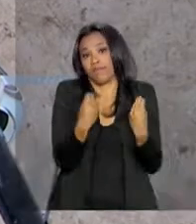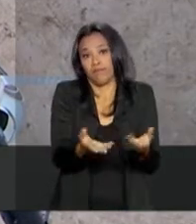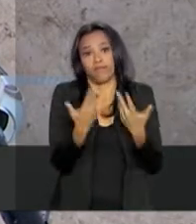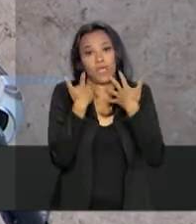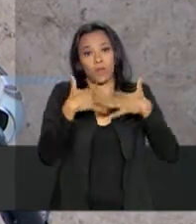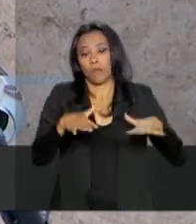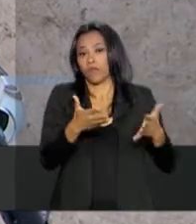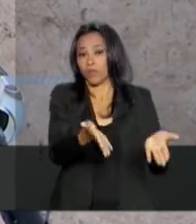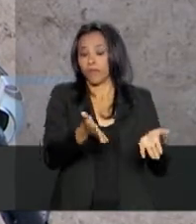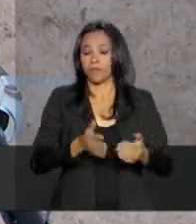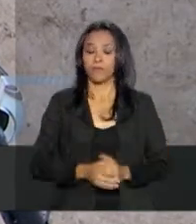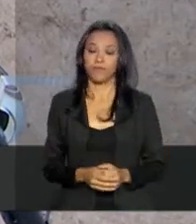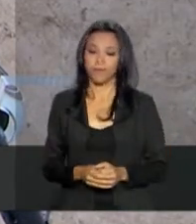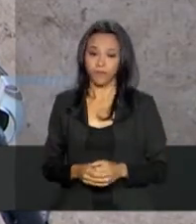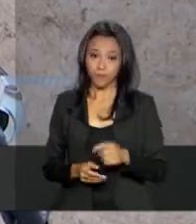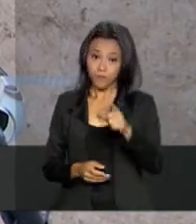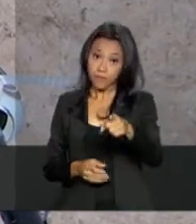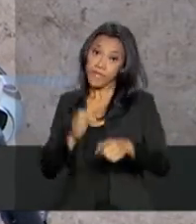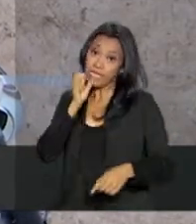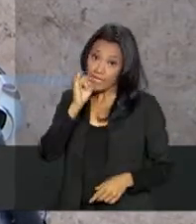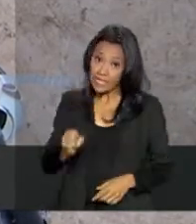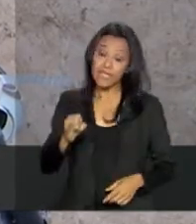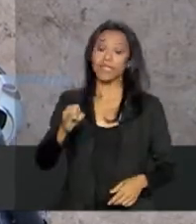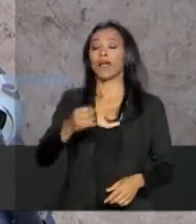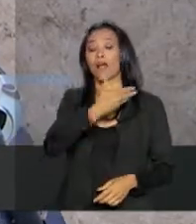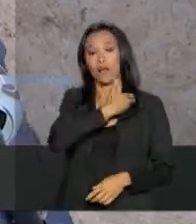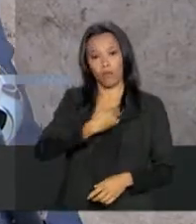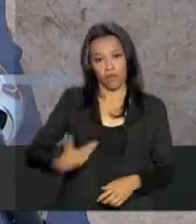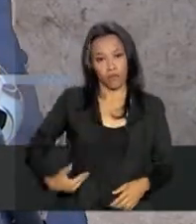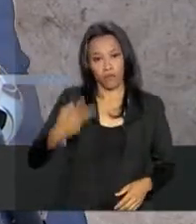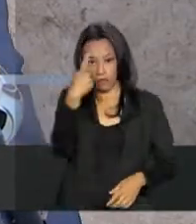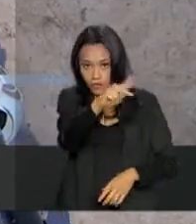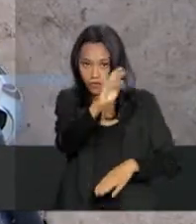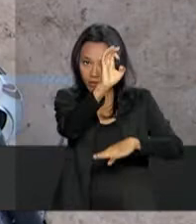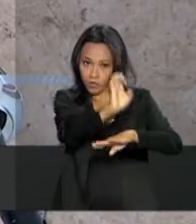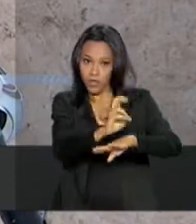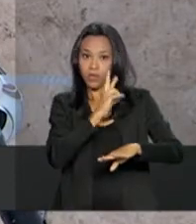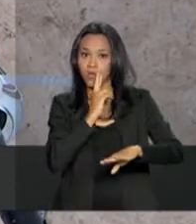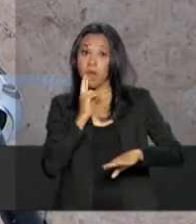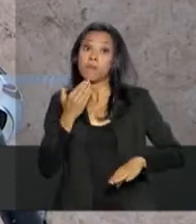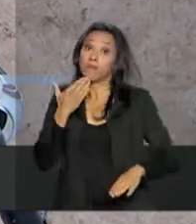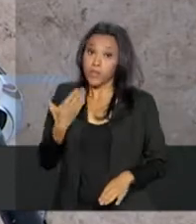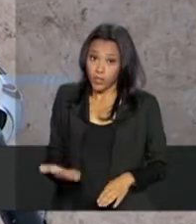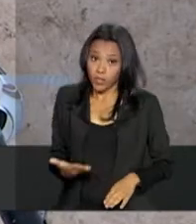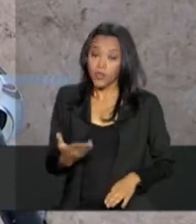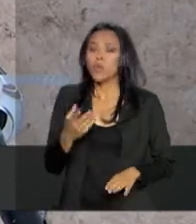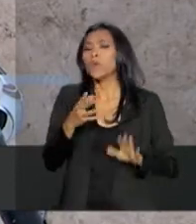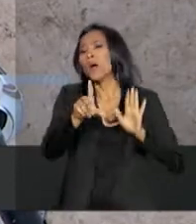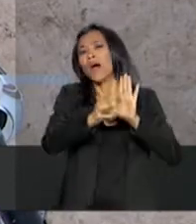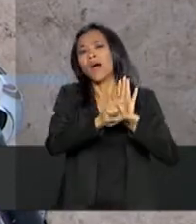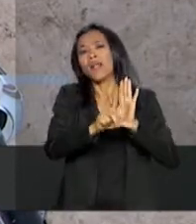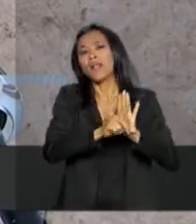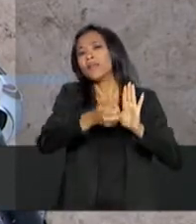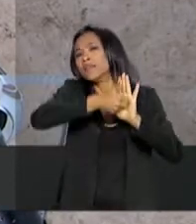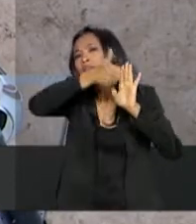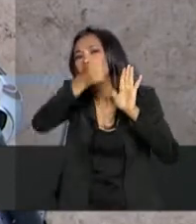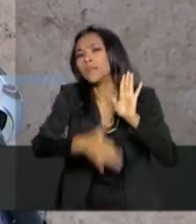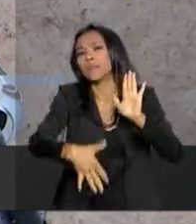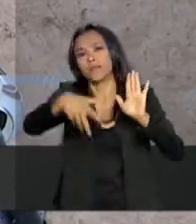se ela vier a pedir? Se ela pedir, nos termos que a lei define. Ou seja, o que a lei diz? Para a gente